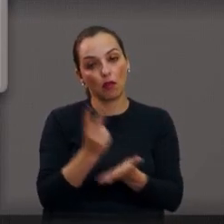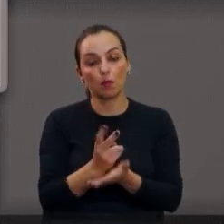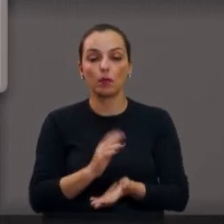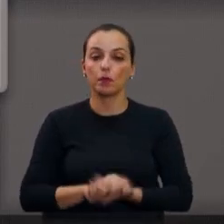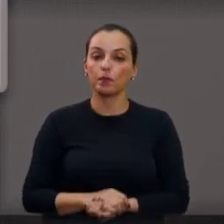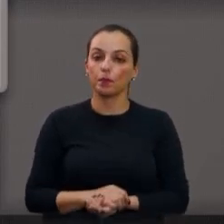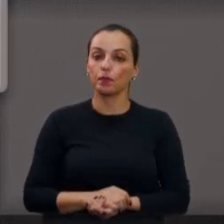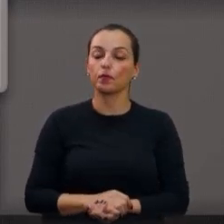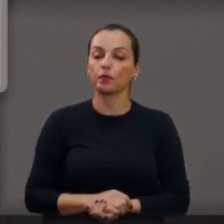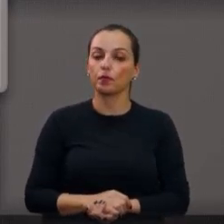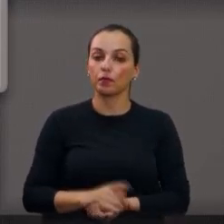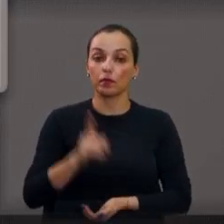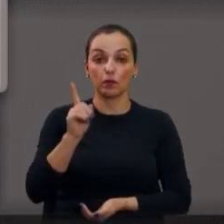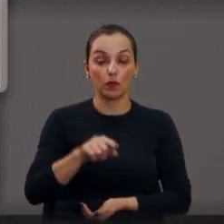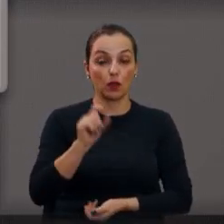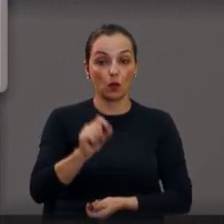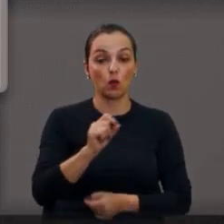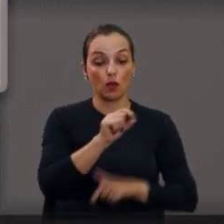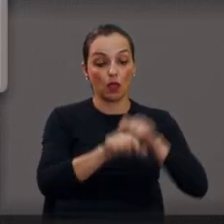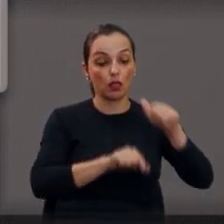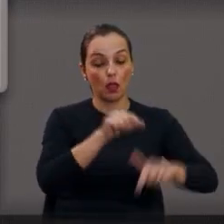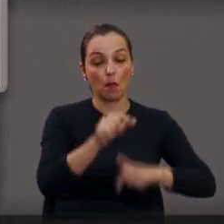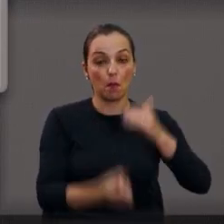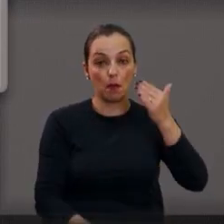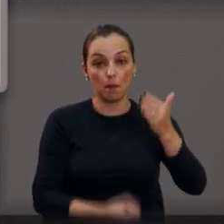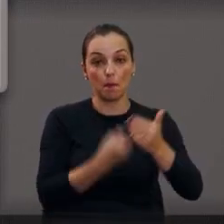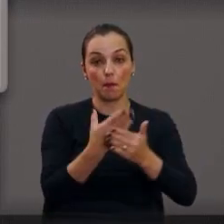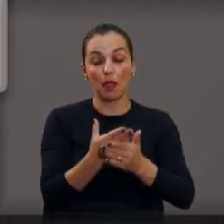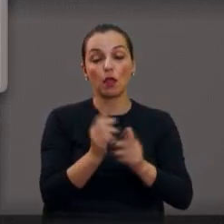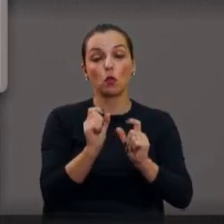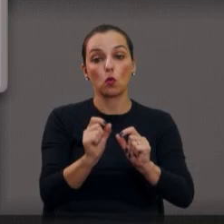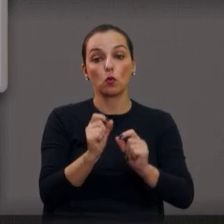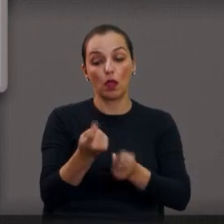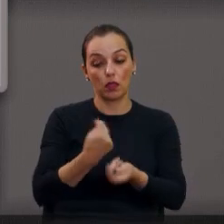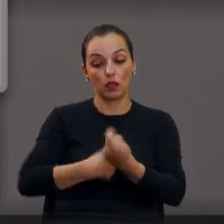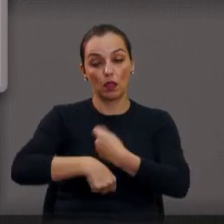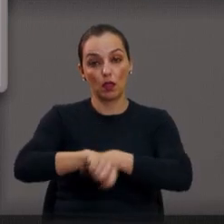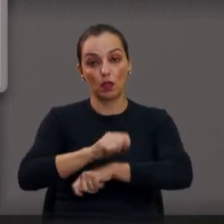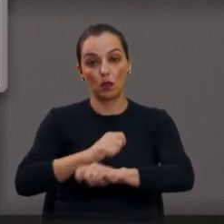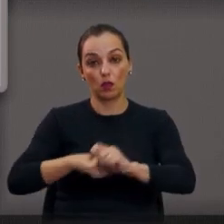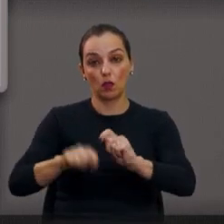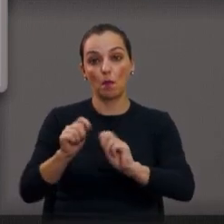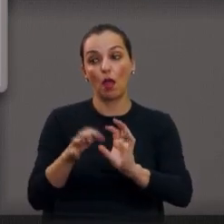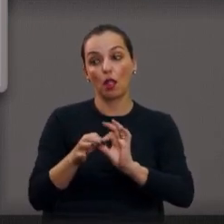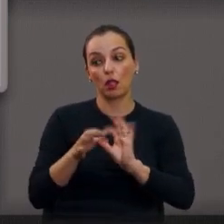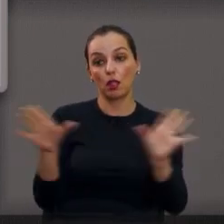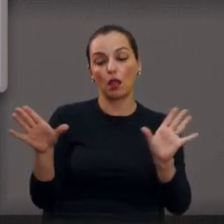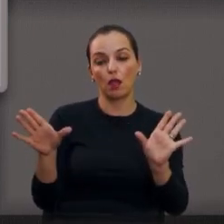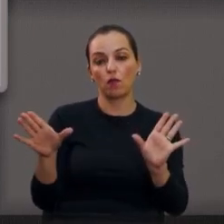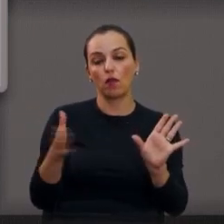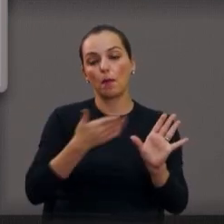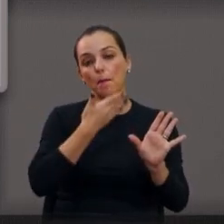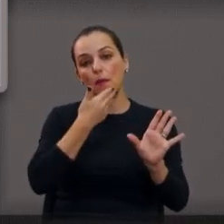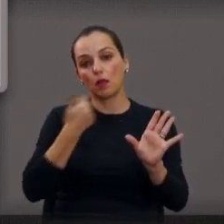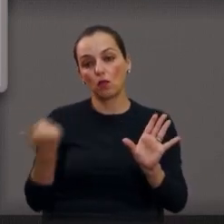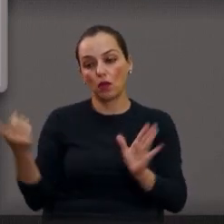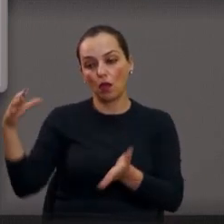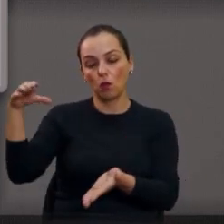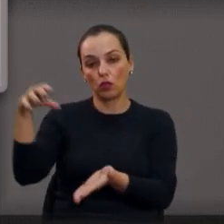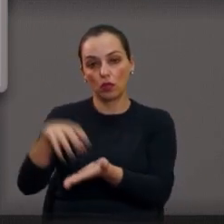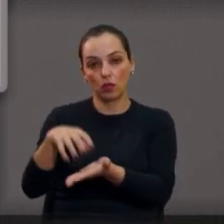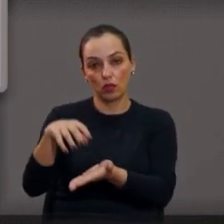faz com que gere empregos e destrave a economia local, melhorando a demanda do setor,